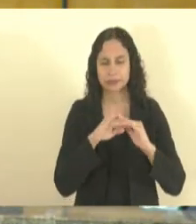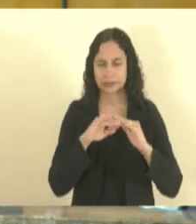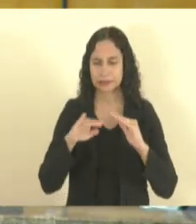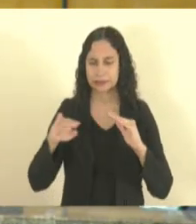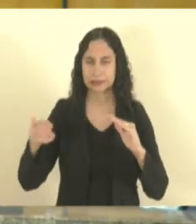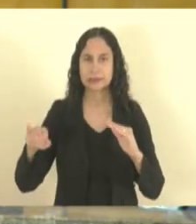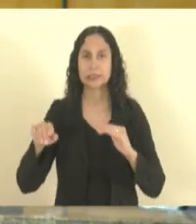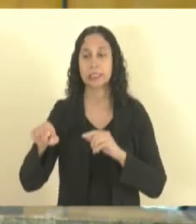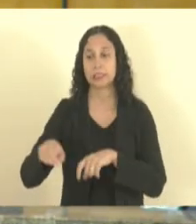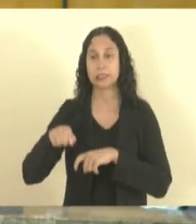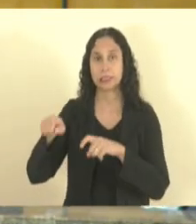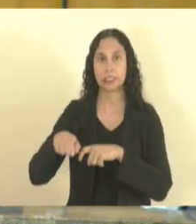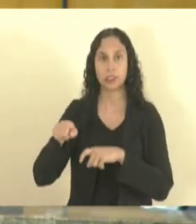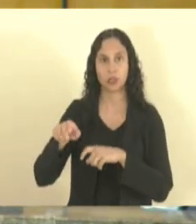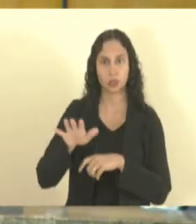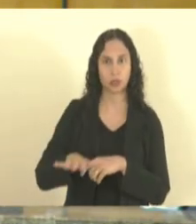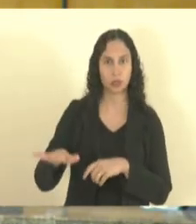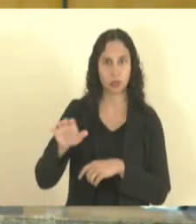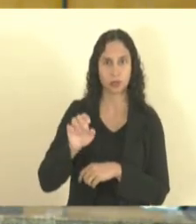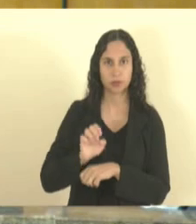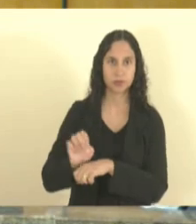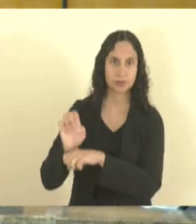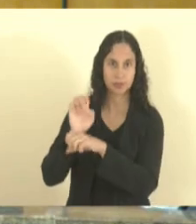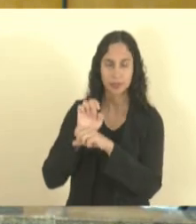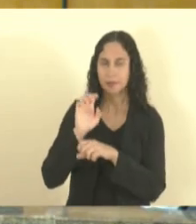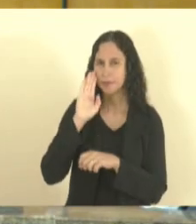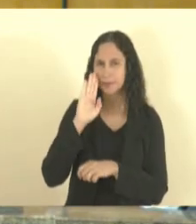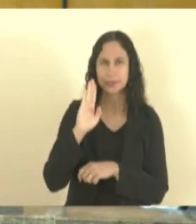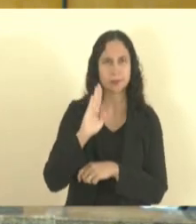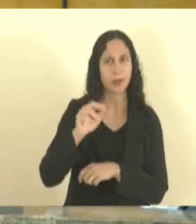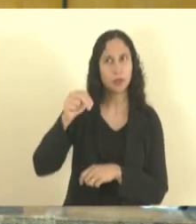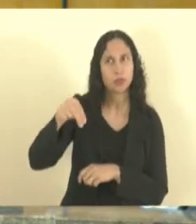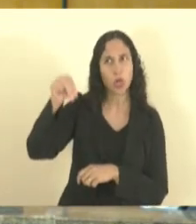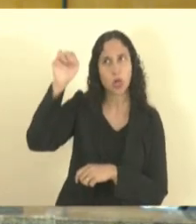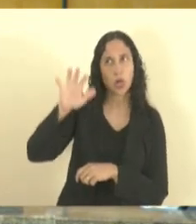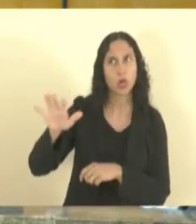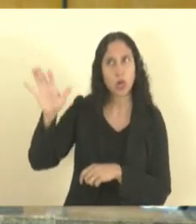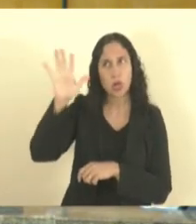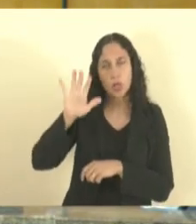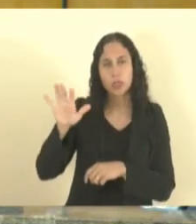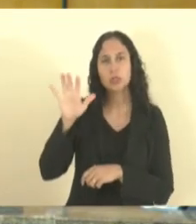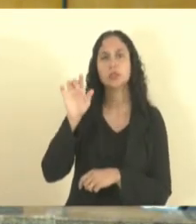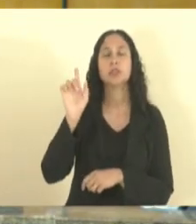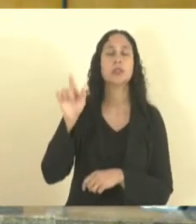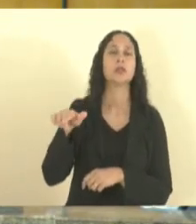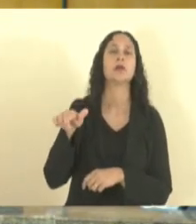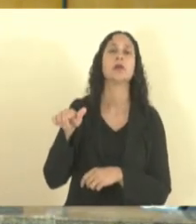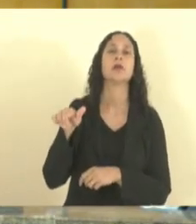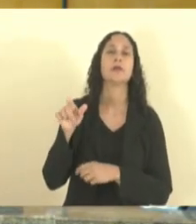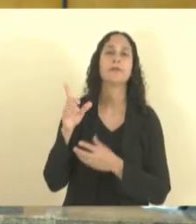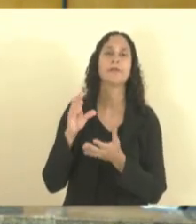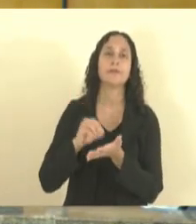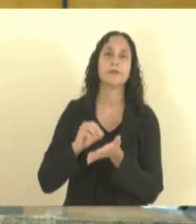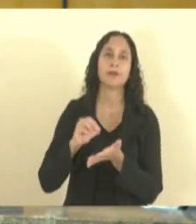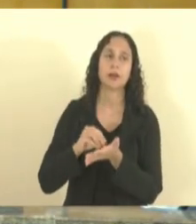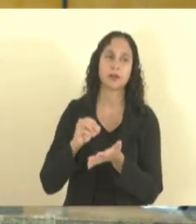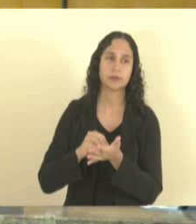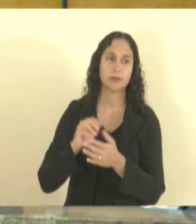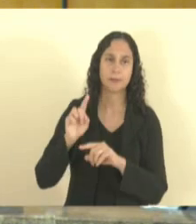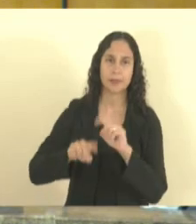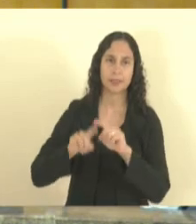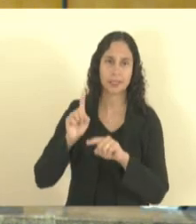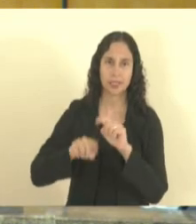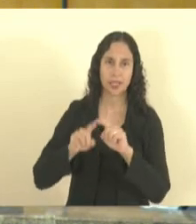interior do estado principalmente na região norte e noroeste que é uma região mais escassa em recursos naturais